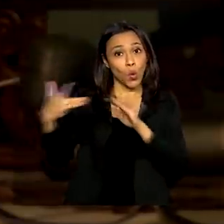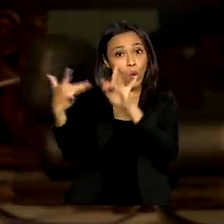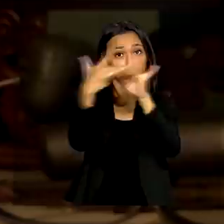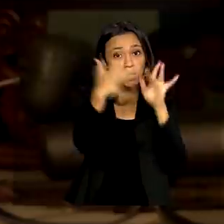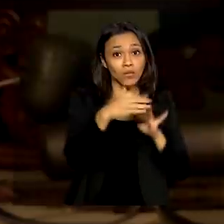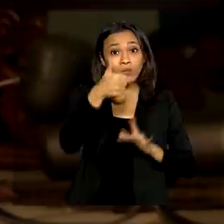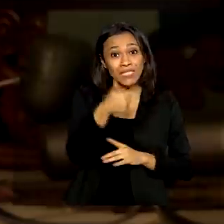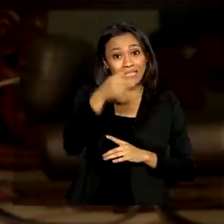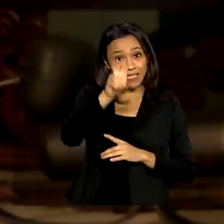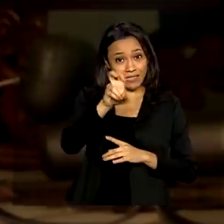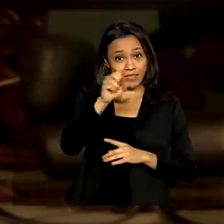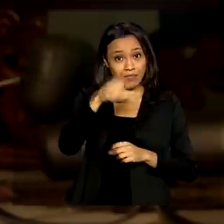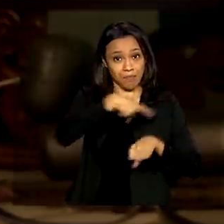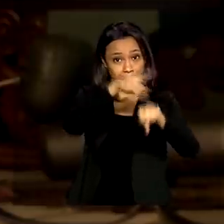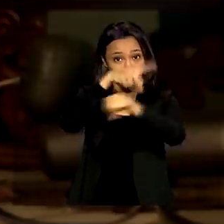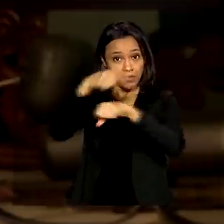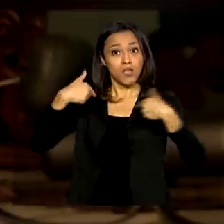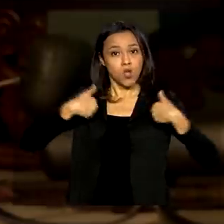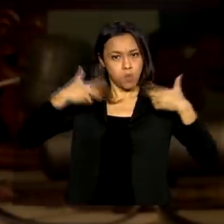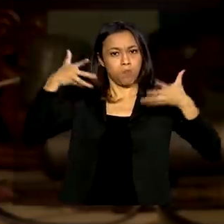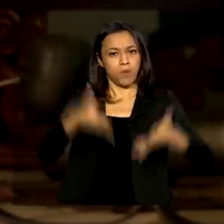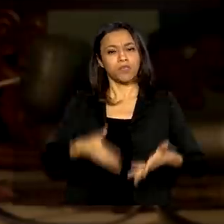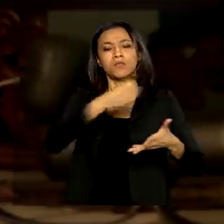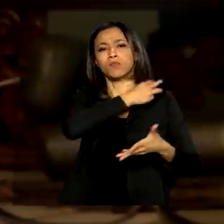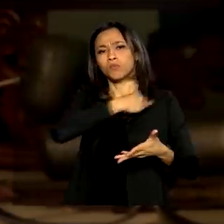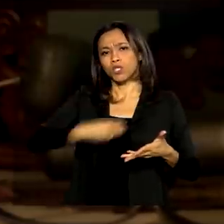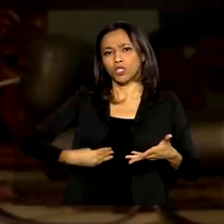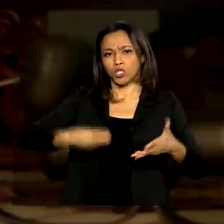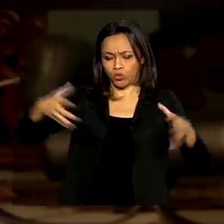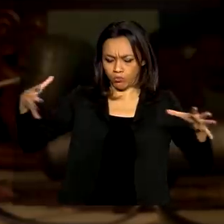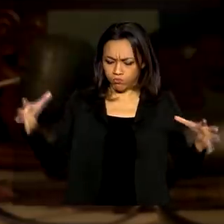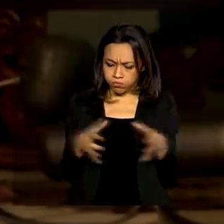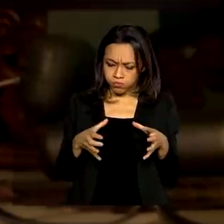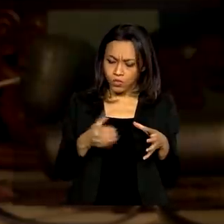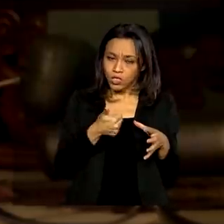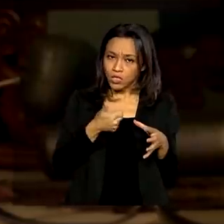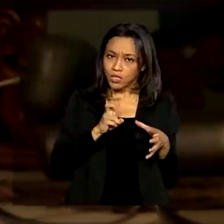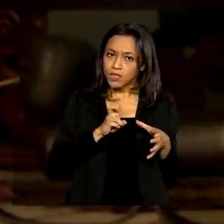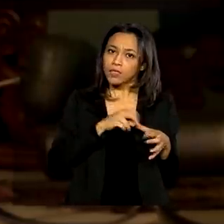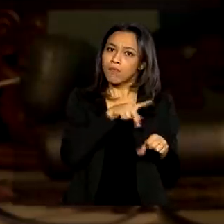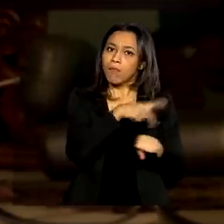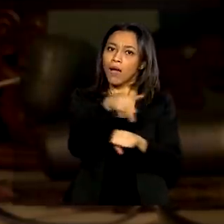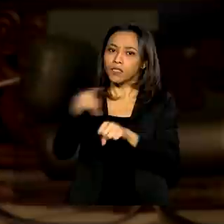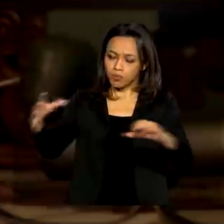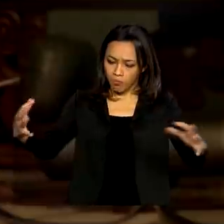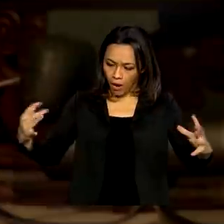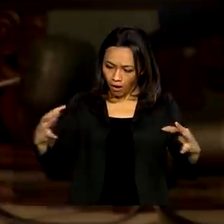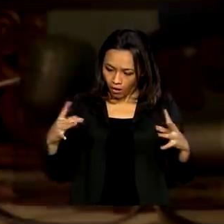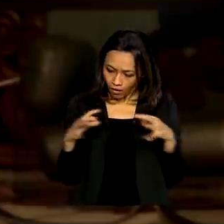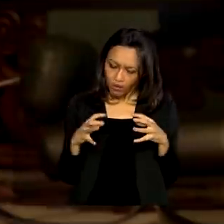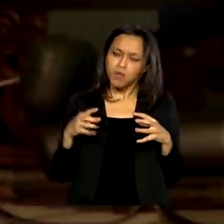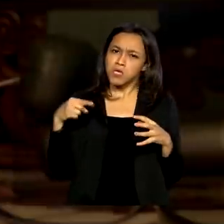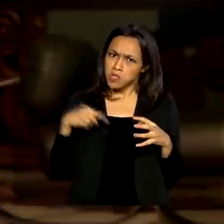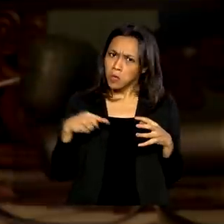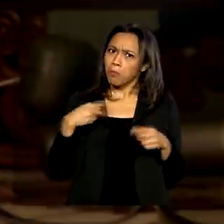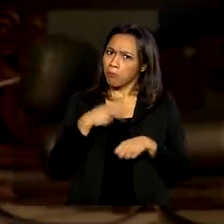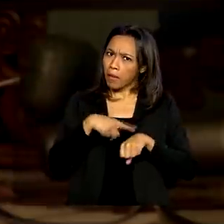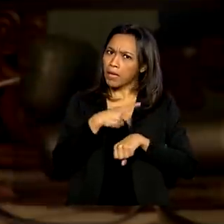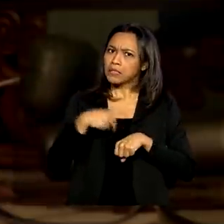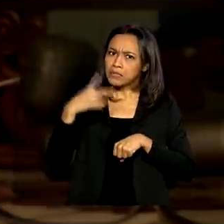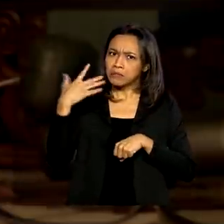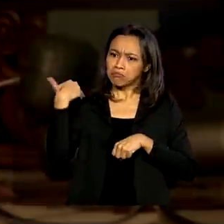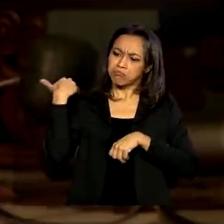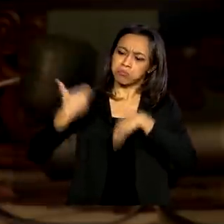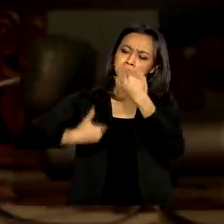participo de um grupo de 15 países, são ministros de ciência e tecnologia dos países, grande parte deles são considerados países desenvolvidos, eu não gosto muito